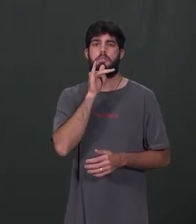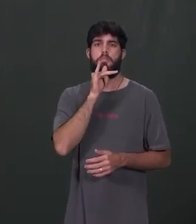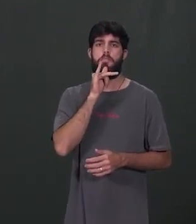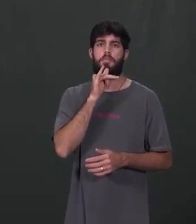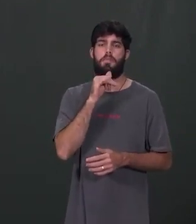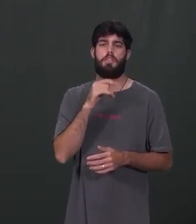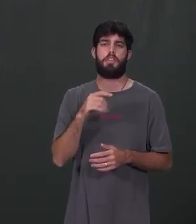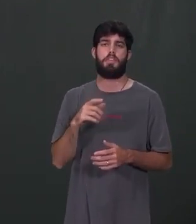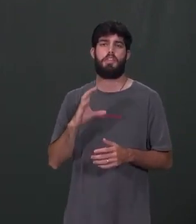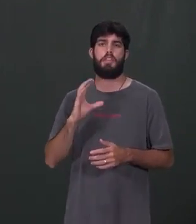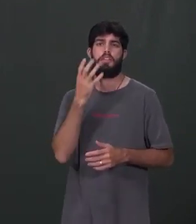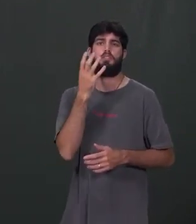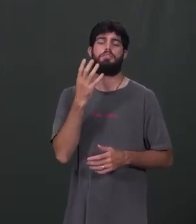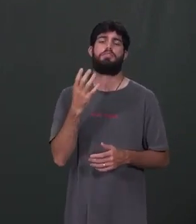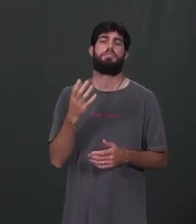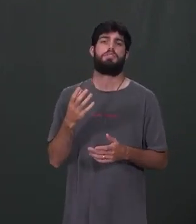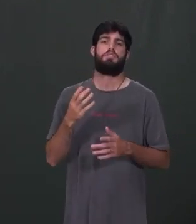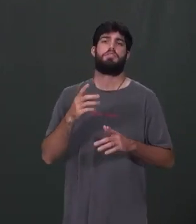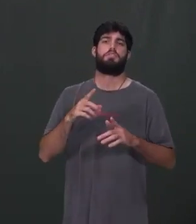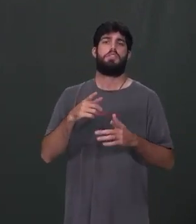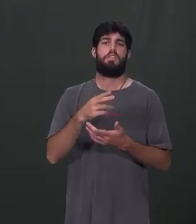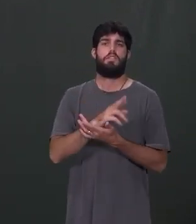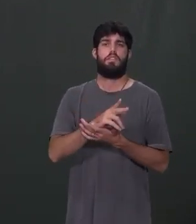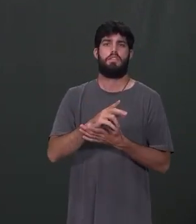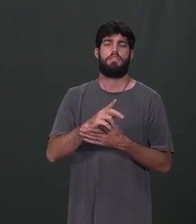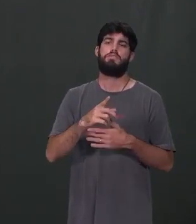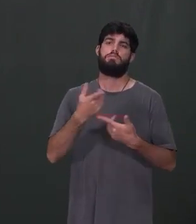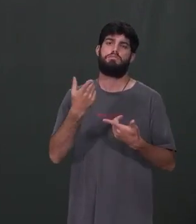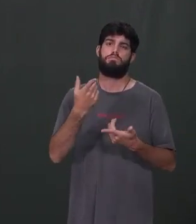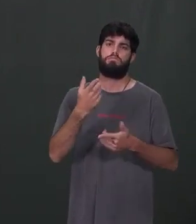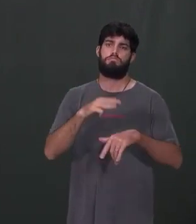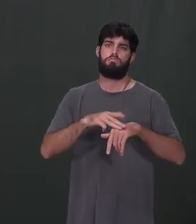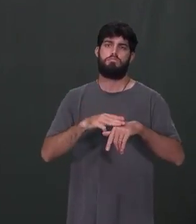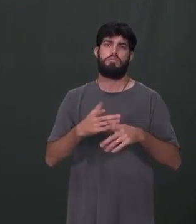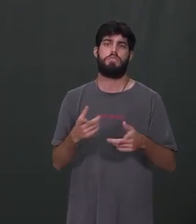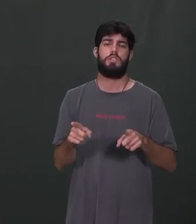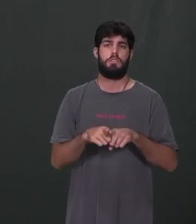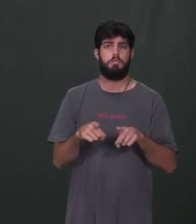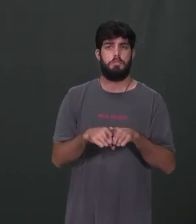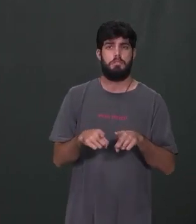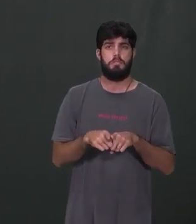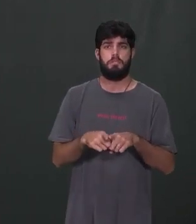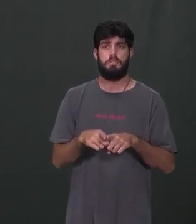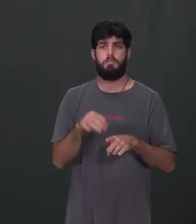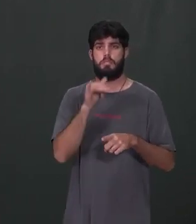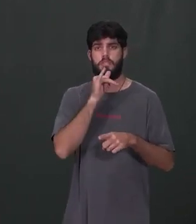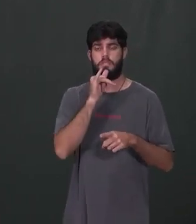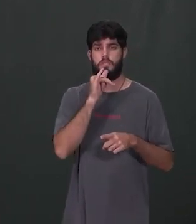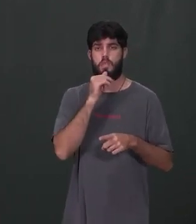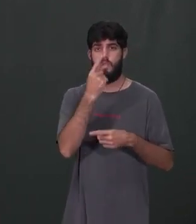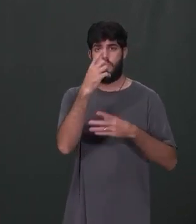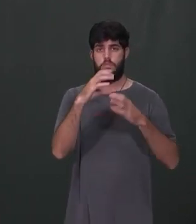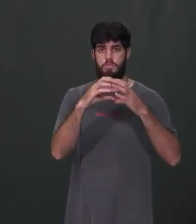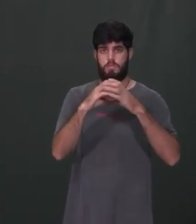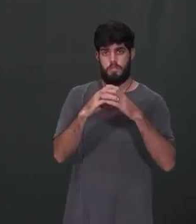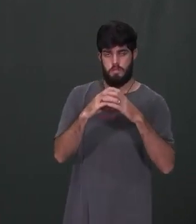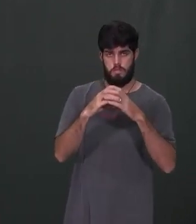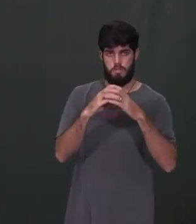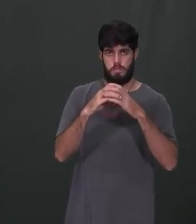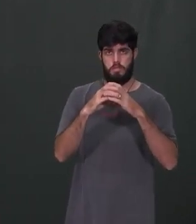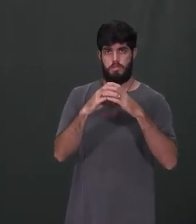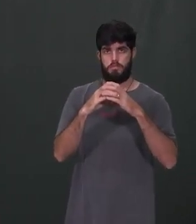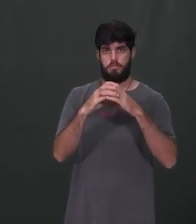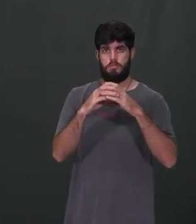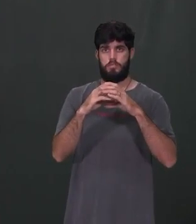Qual é a jogada dele? Quando ele está em um ambiente favorável, ele começa a multiplicar os seus núcleos. Eu tenho uma célula